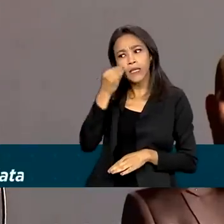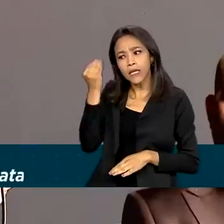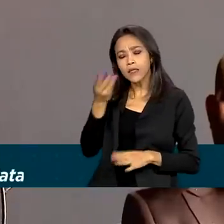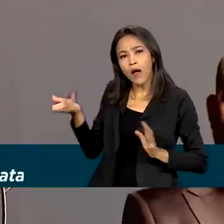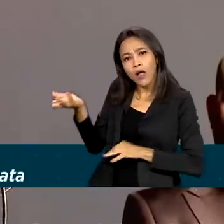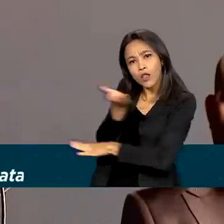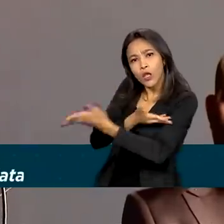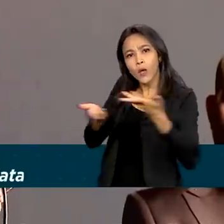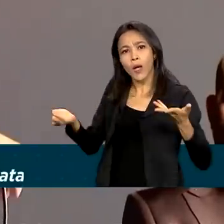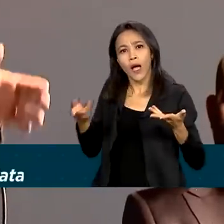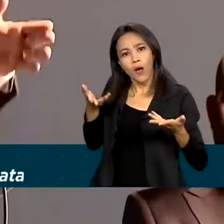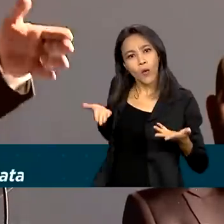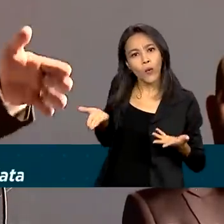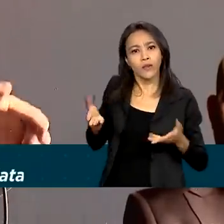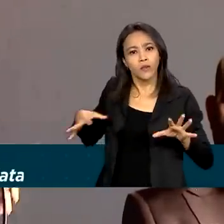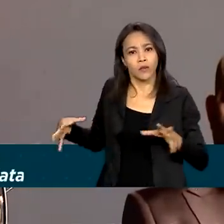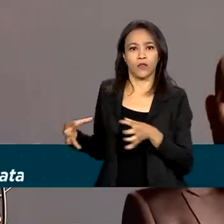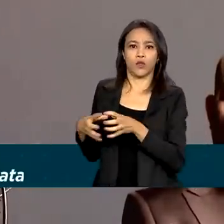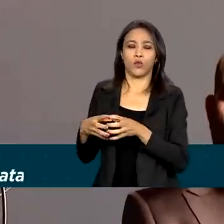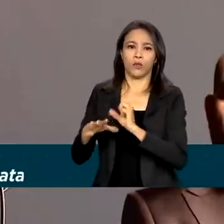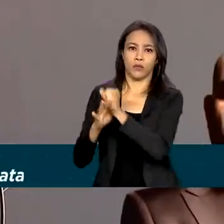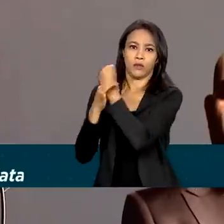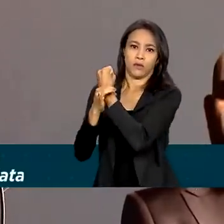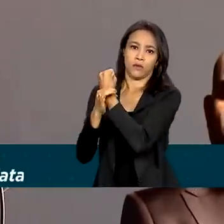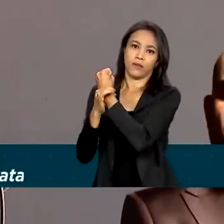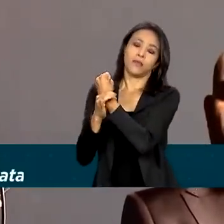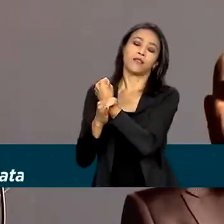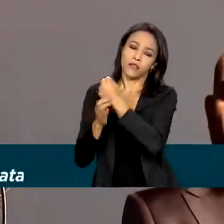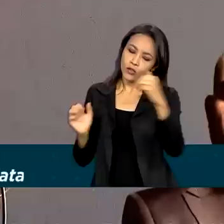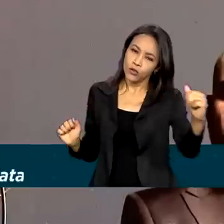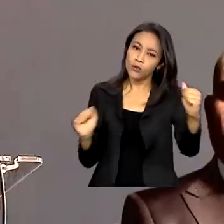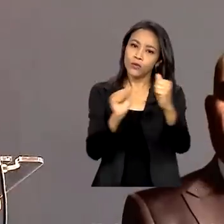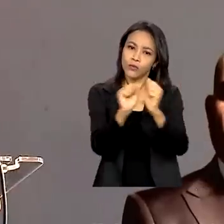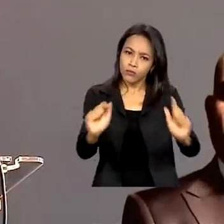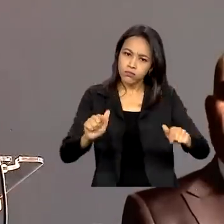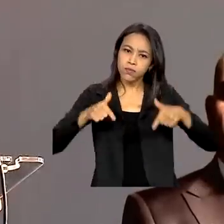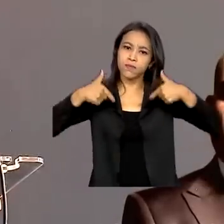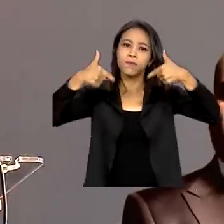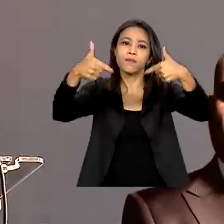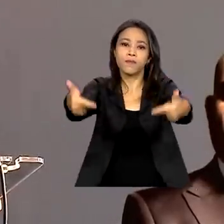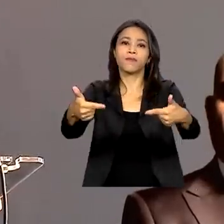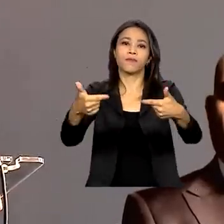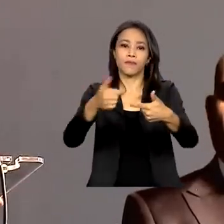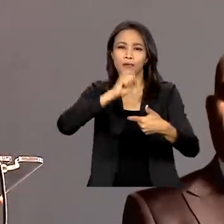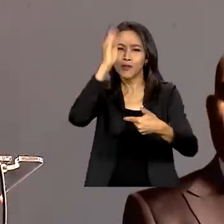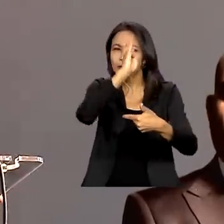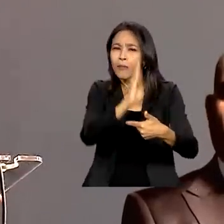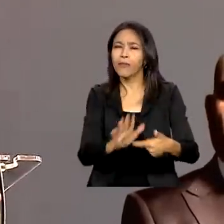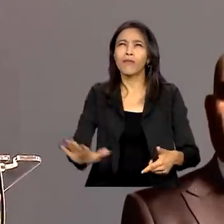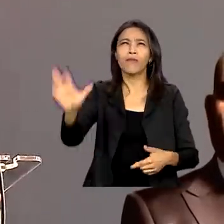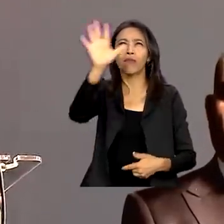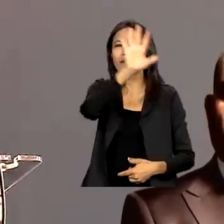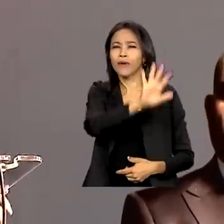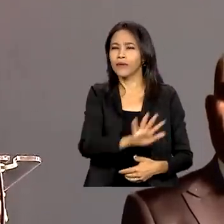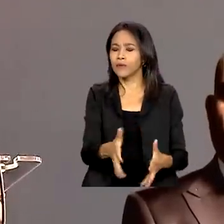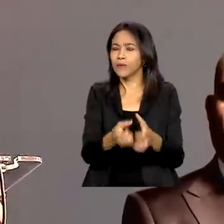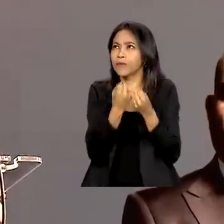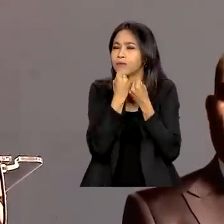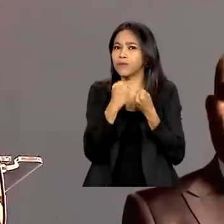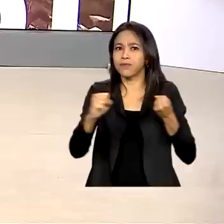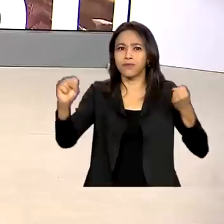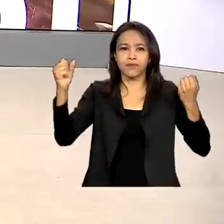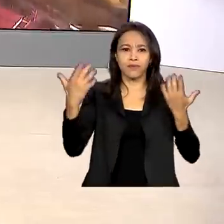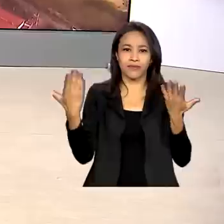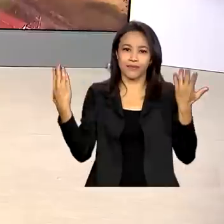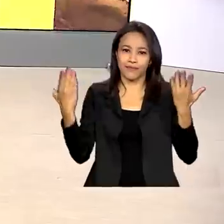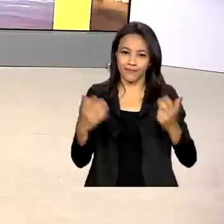trocarem experiências e trabalharem juntos na linha de frente nesse nosso Brasil, nesse nosso tão grande Brasil.